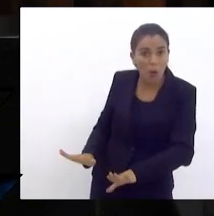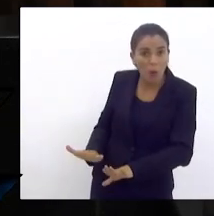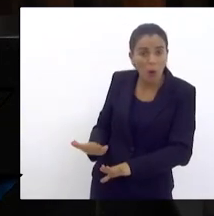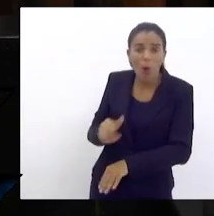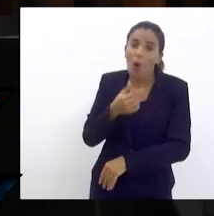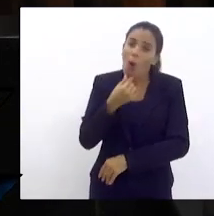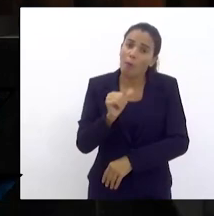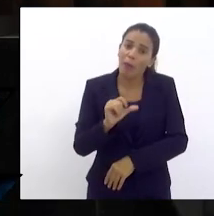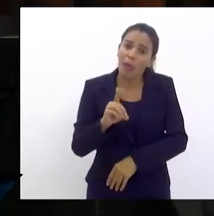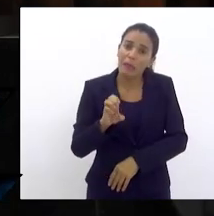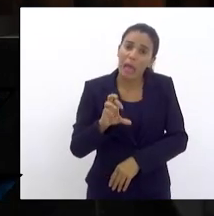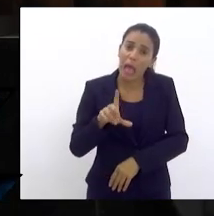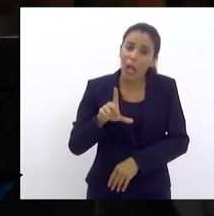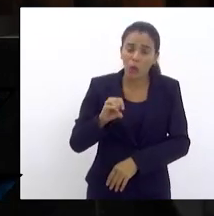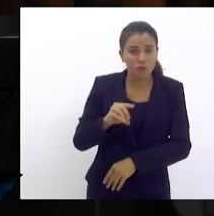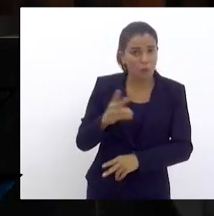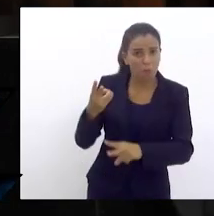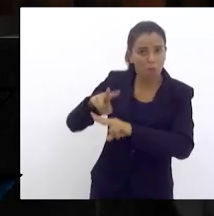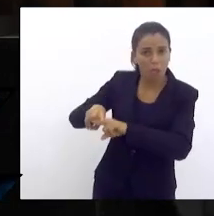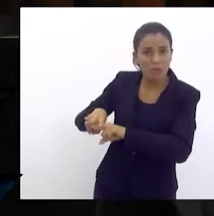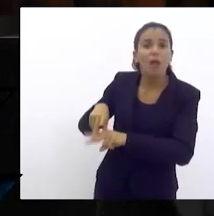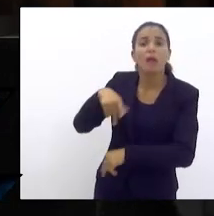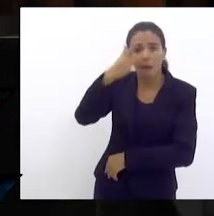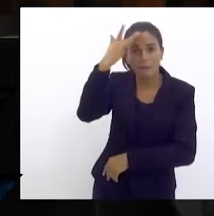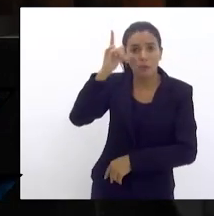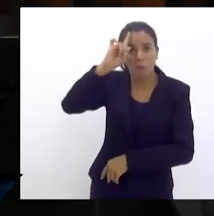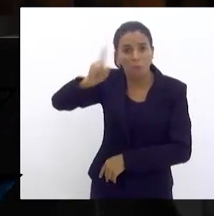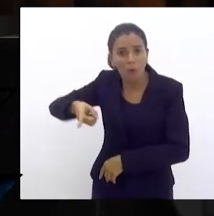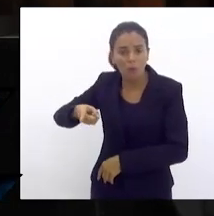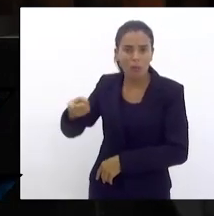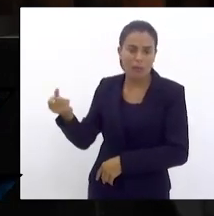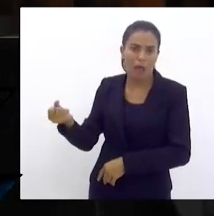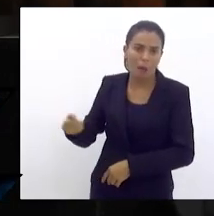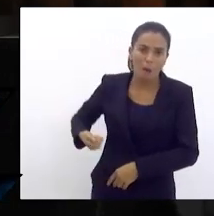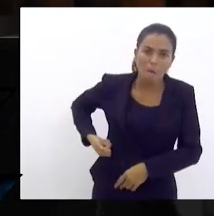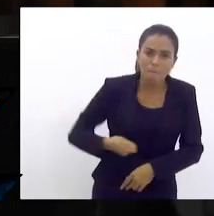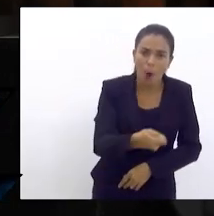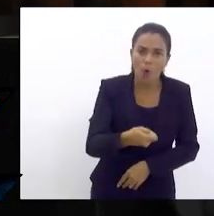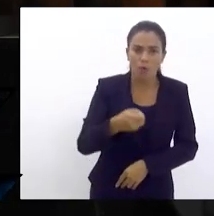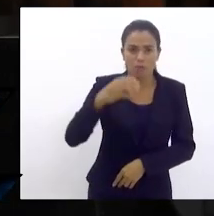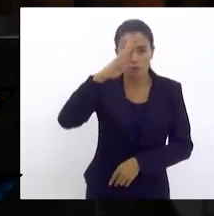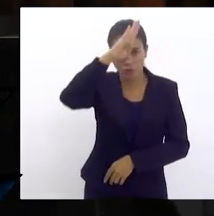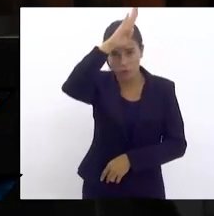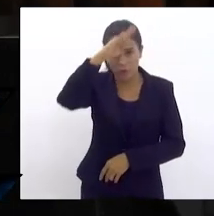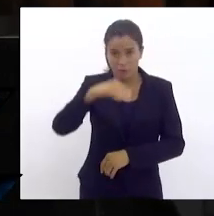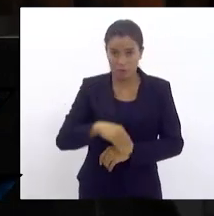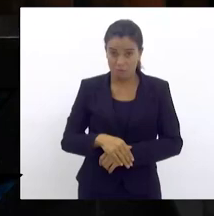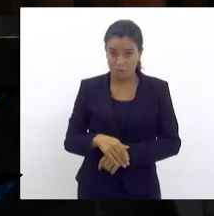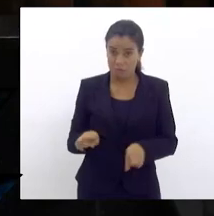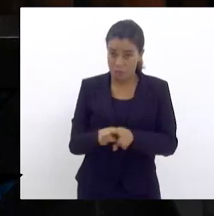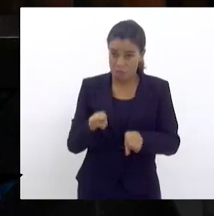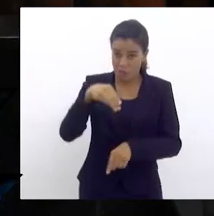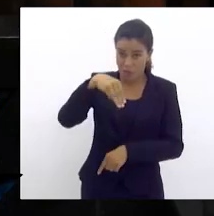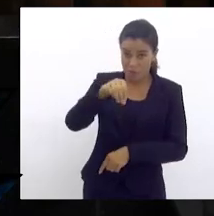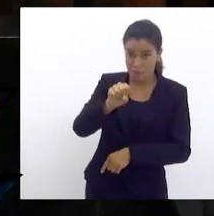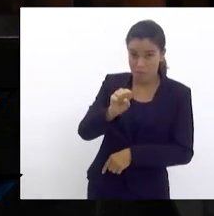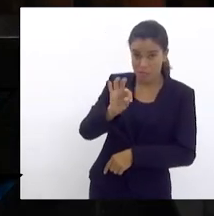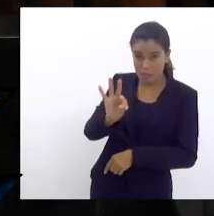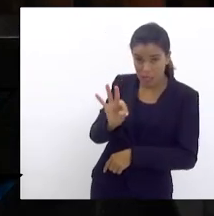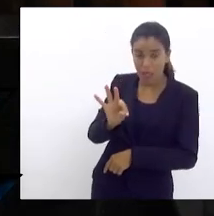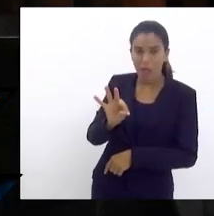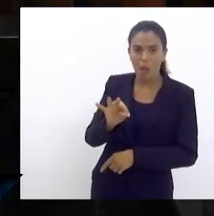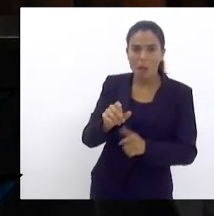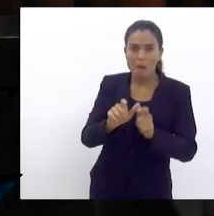realmente quem mandou matar Bolsonaro não aconteceu nada. Sem esquecer que o MST aumentou suas